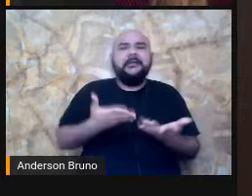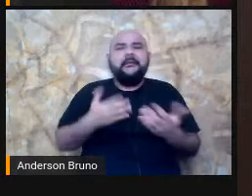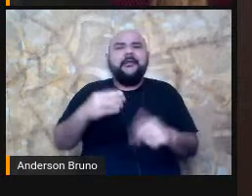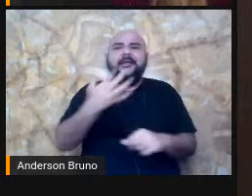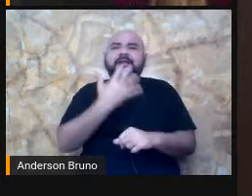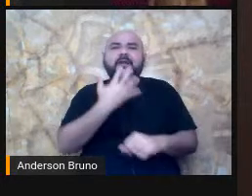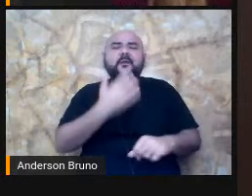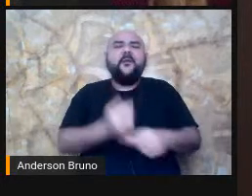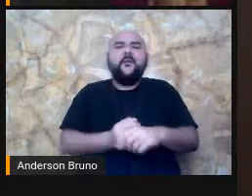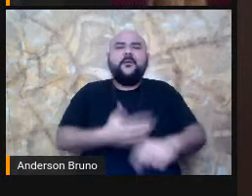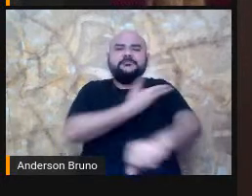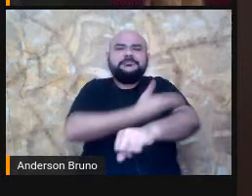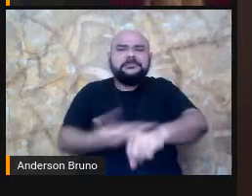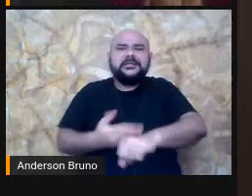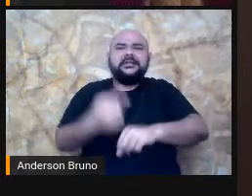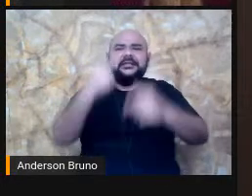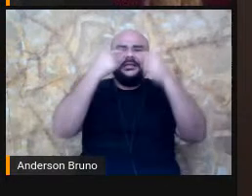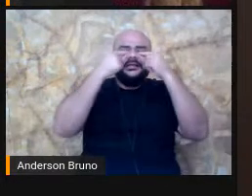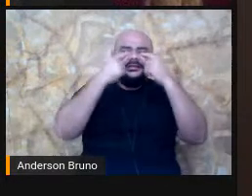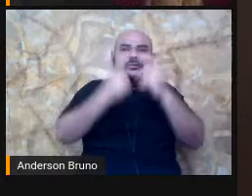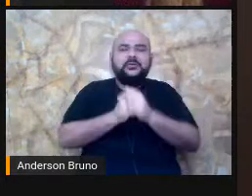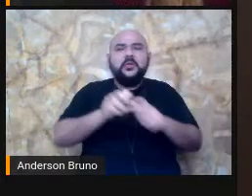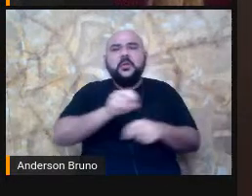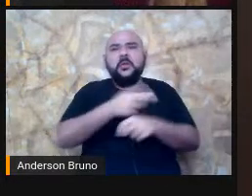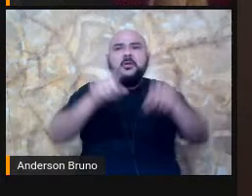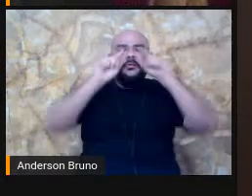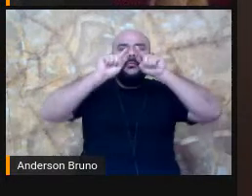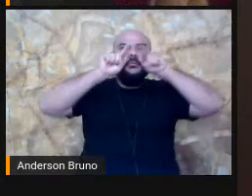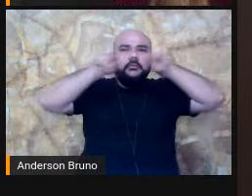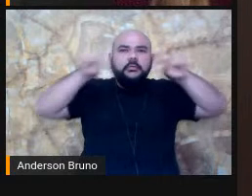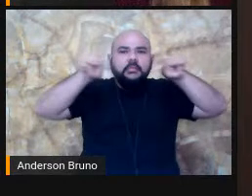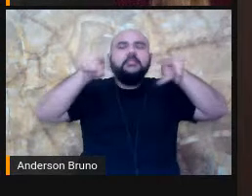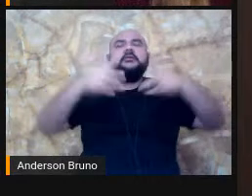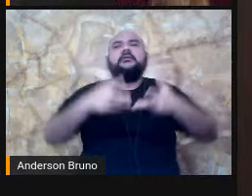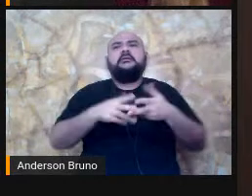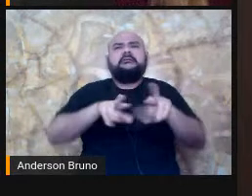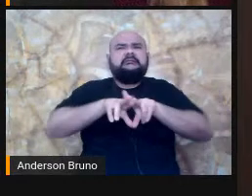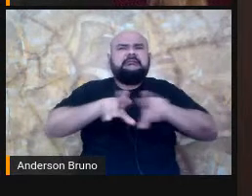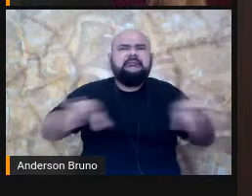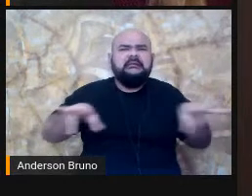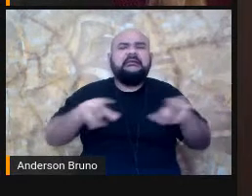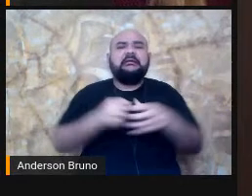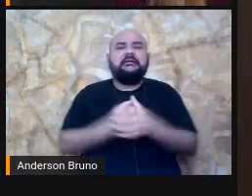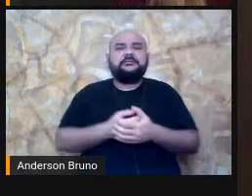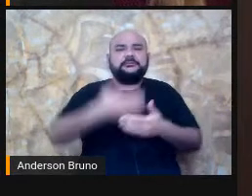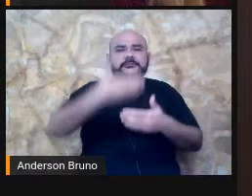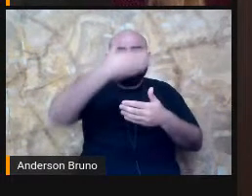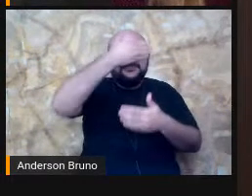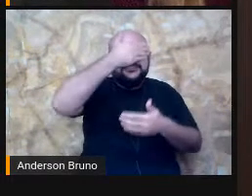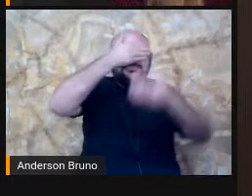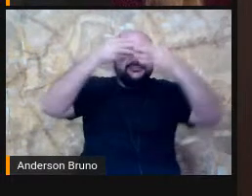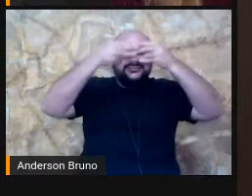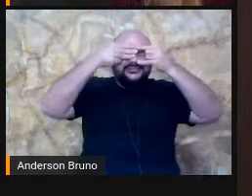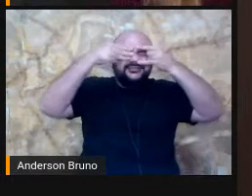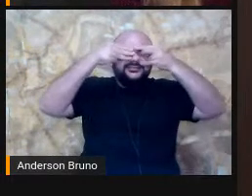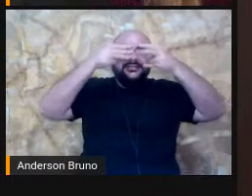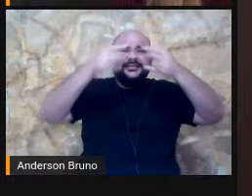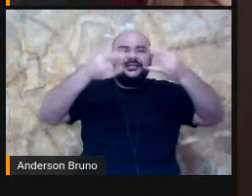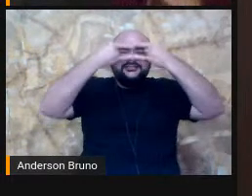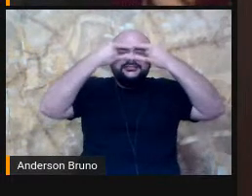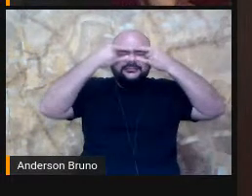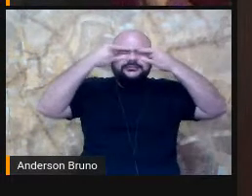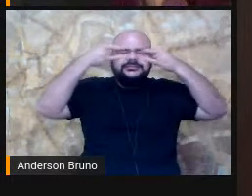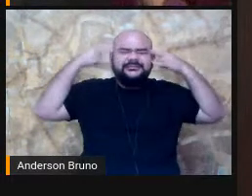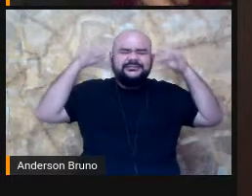assimétrico, olhar ausente e vazio, uso de vendas, de óculos escuros, de lentes grossas, de recursos